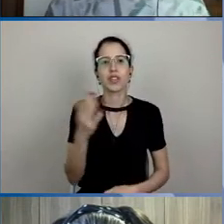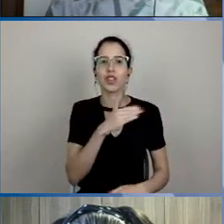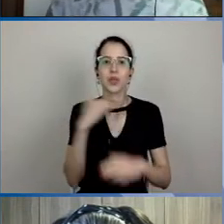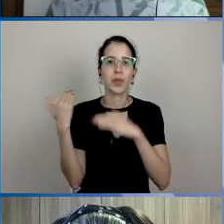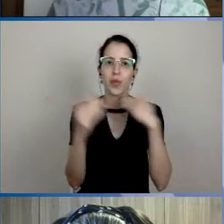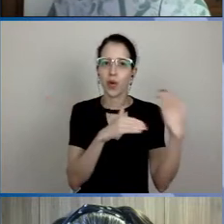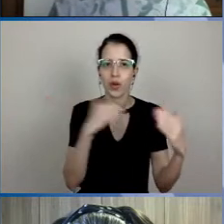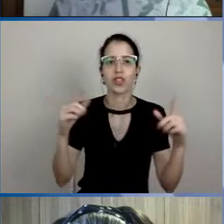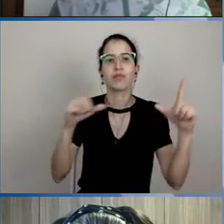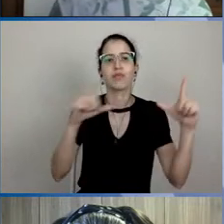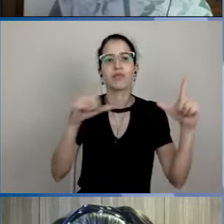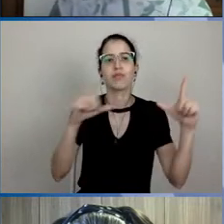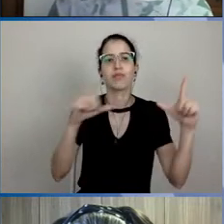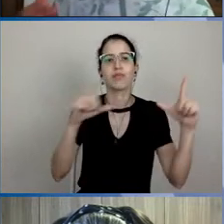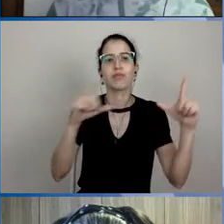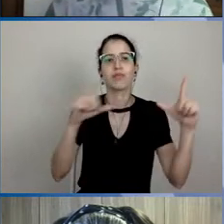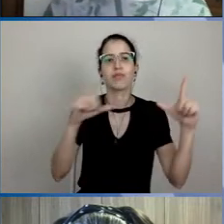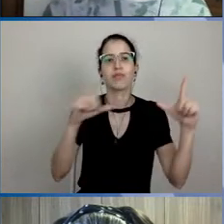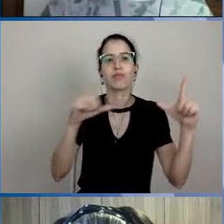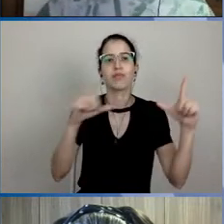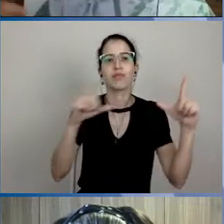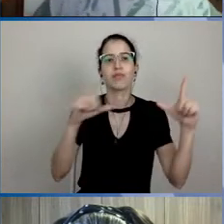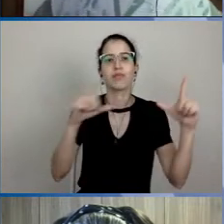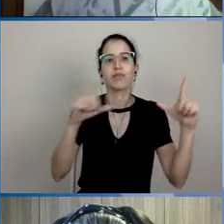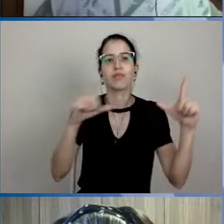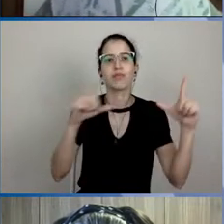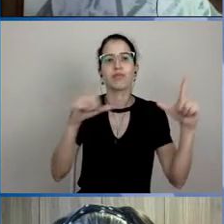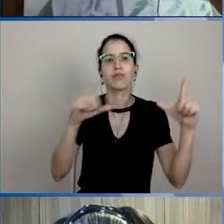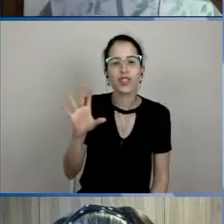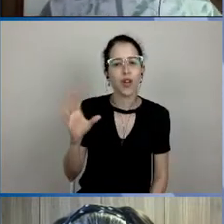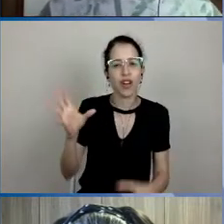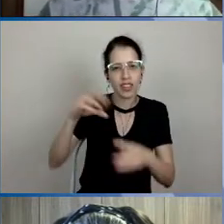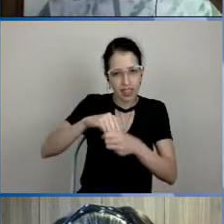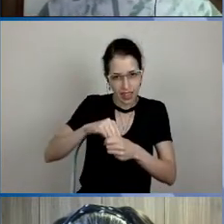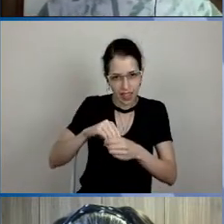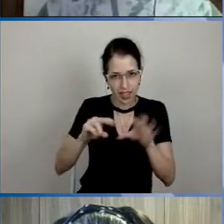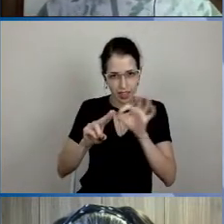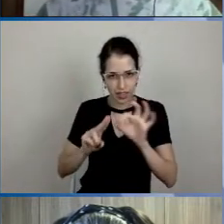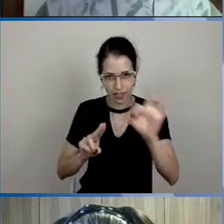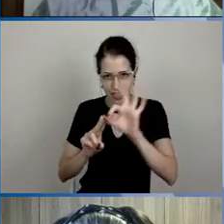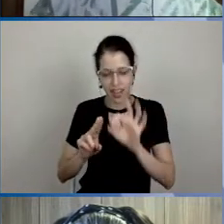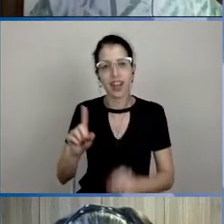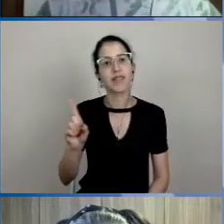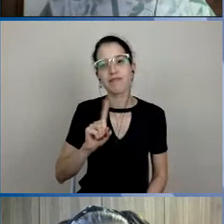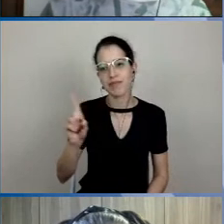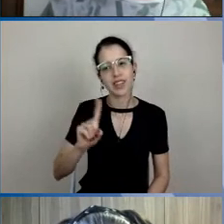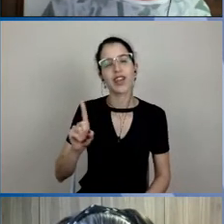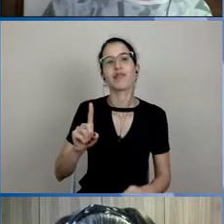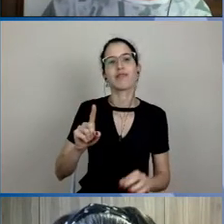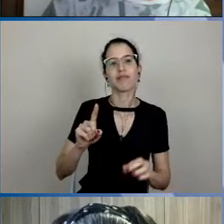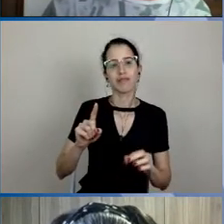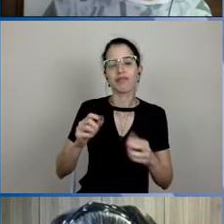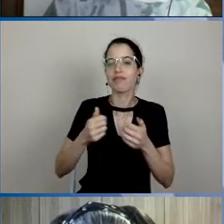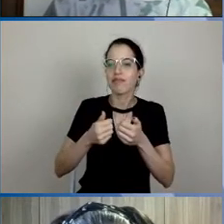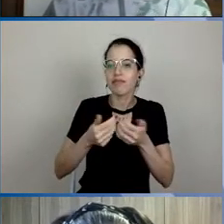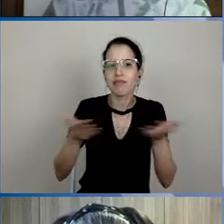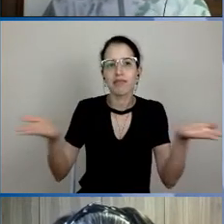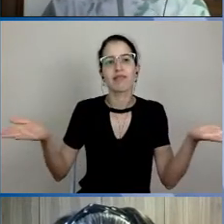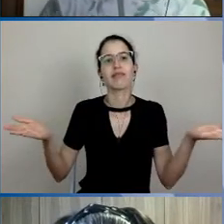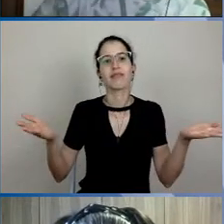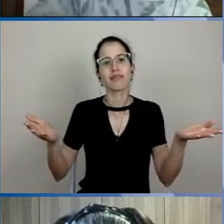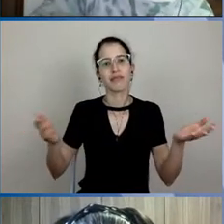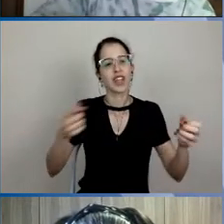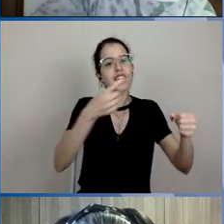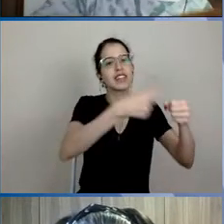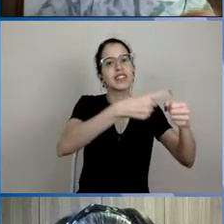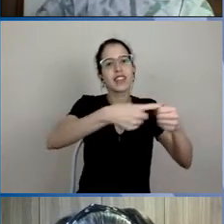na população. E a ideia não é só ficar dentro dos muros da UFSCar, é pegar essa estrutura da UFSCar e colocar serviço dos municípios do